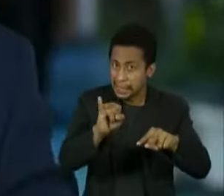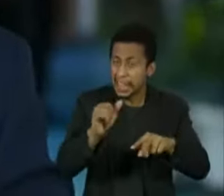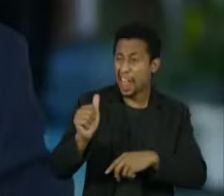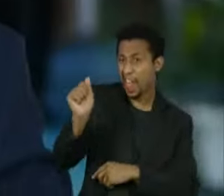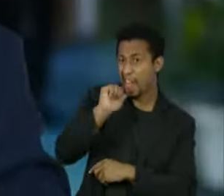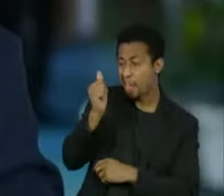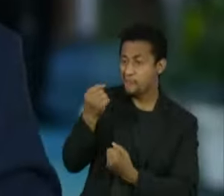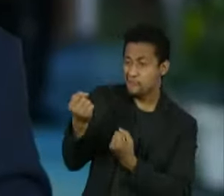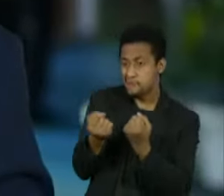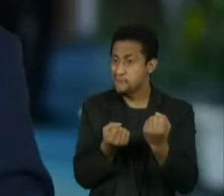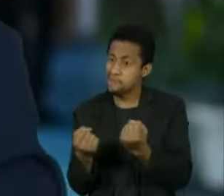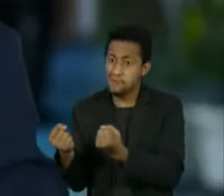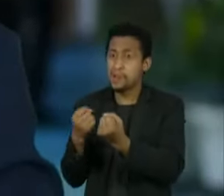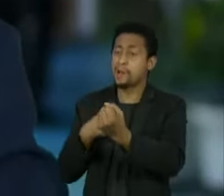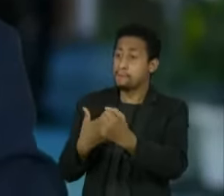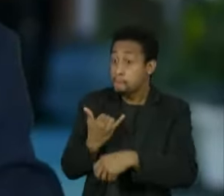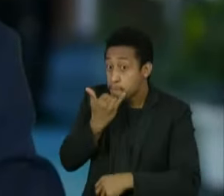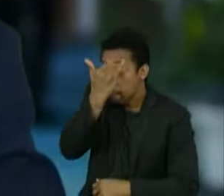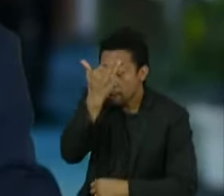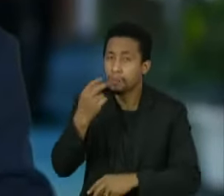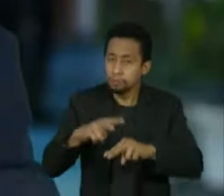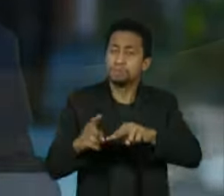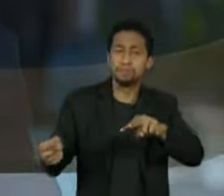provoque acidente com vítimas fatais.